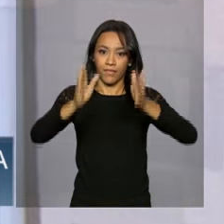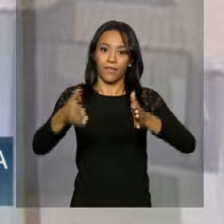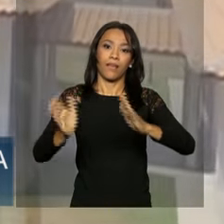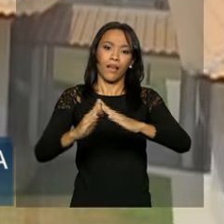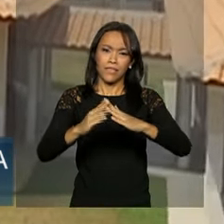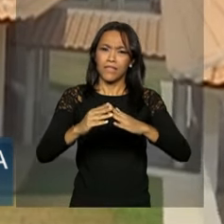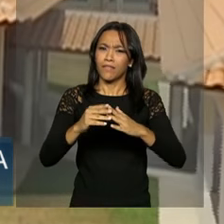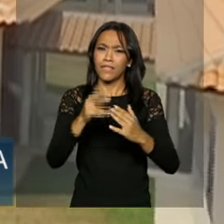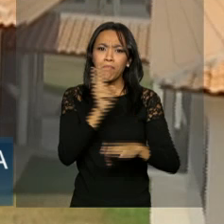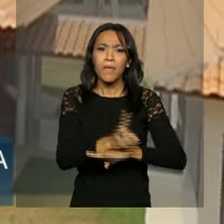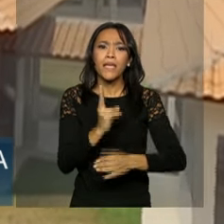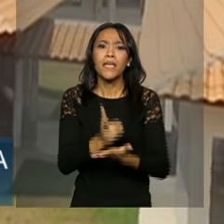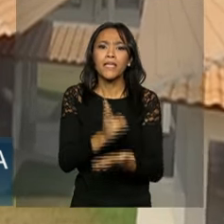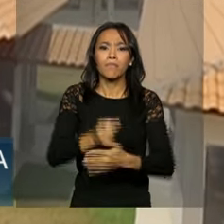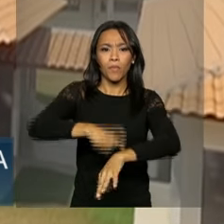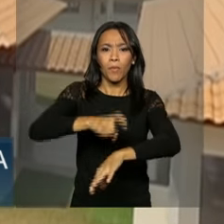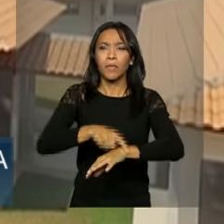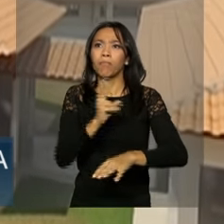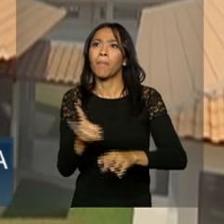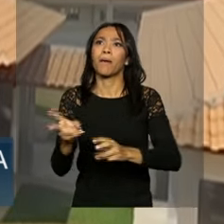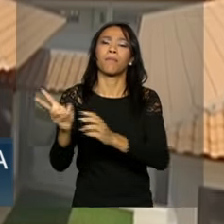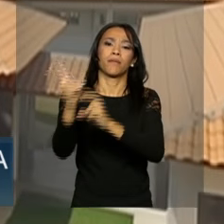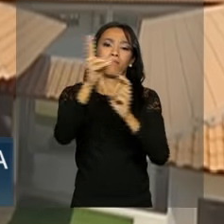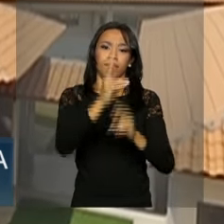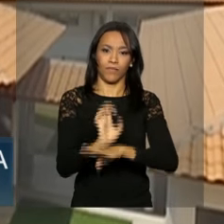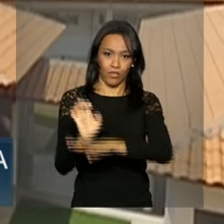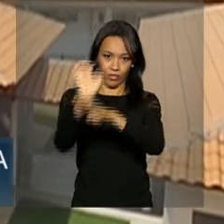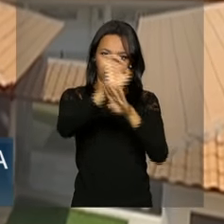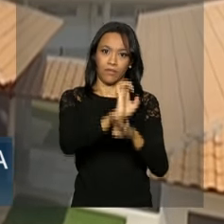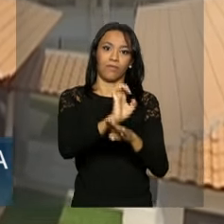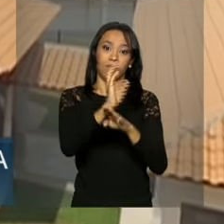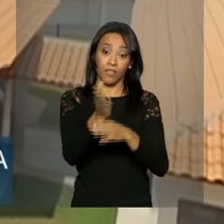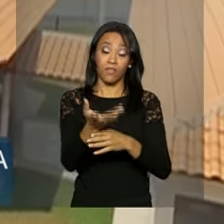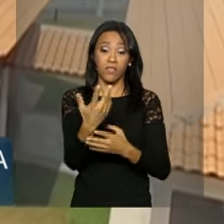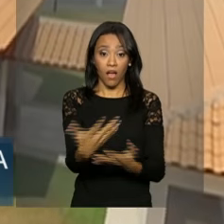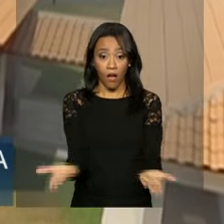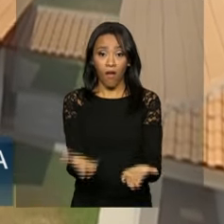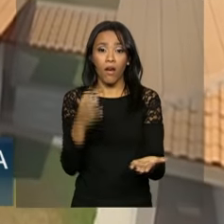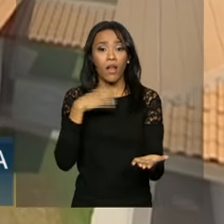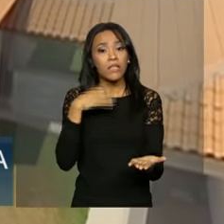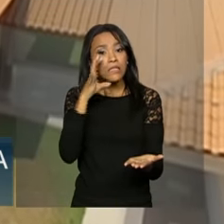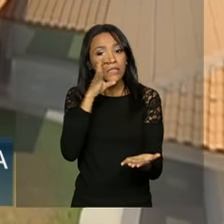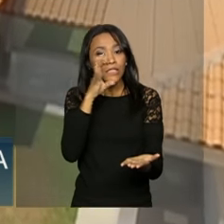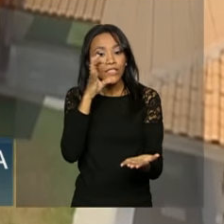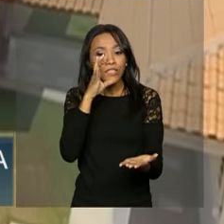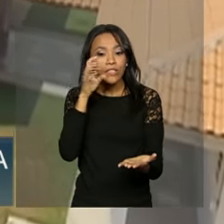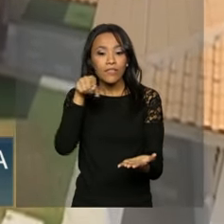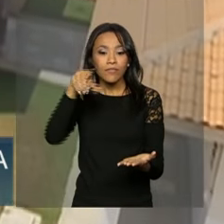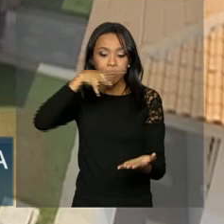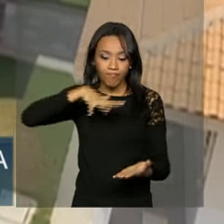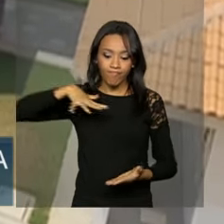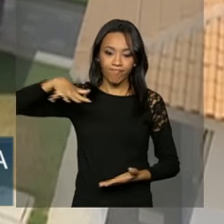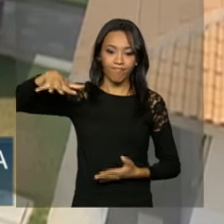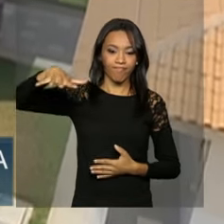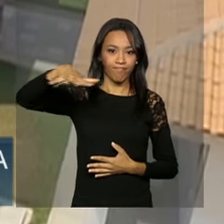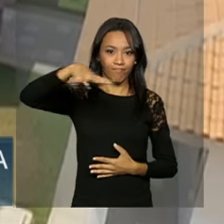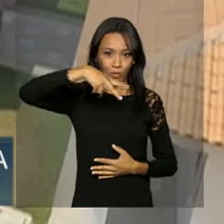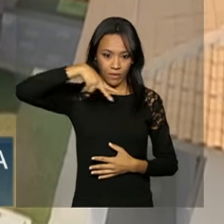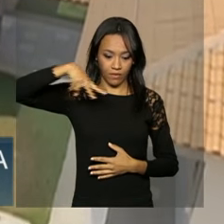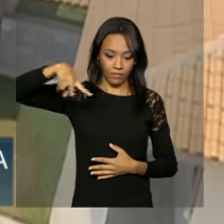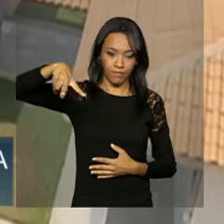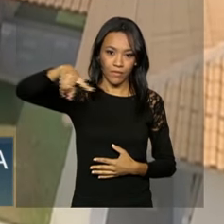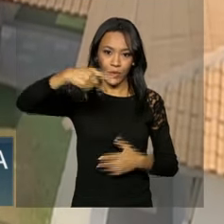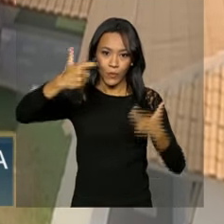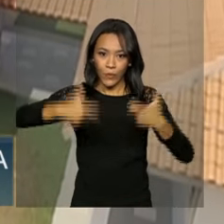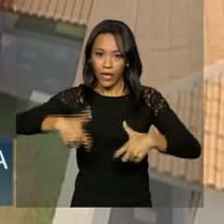simultaneamente a essa cerimônia do estado de São Paulo. Você acompanha aí as imagens aéreas desse condomínio, a área de lazer.